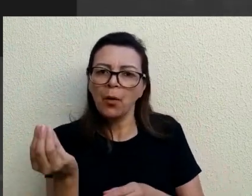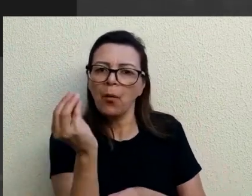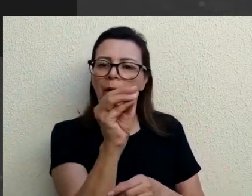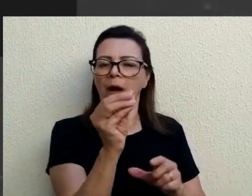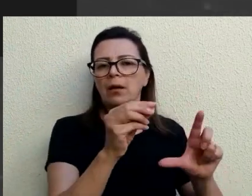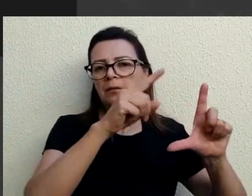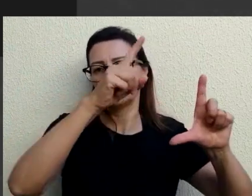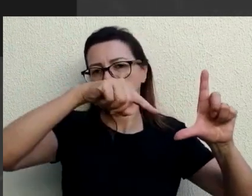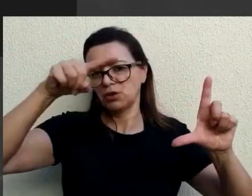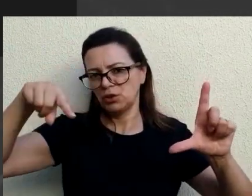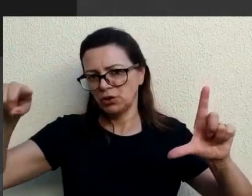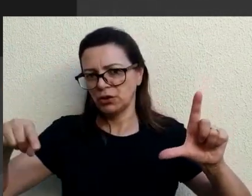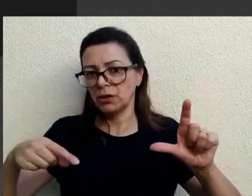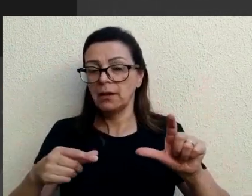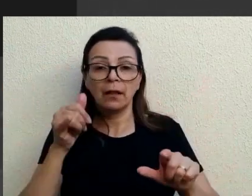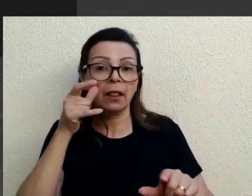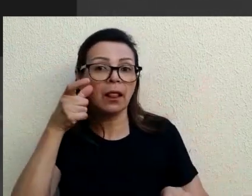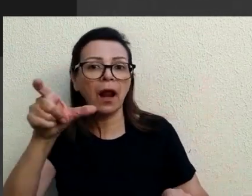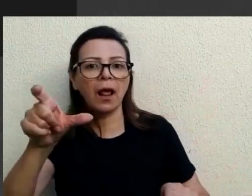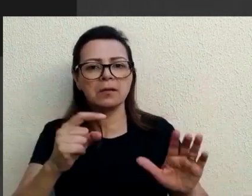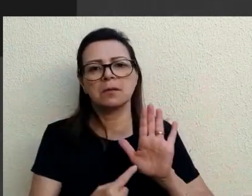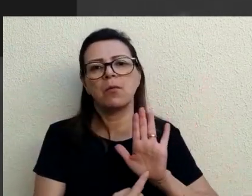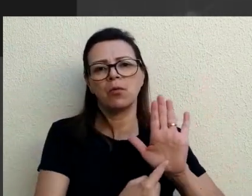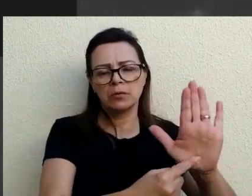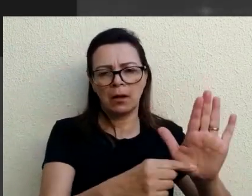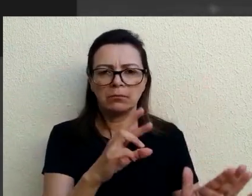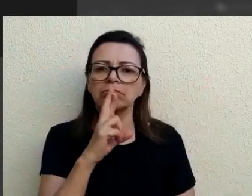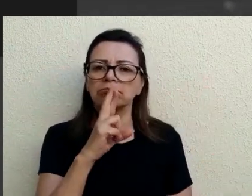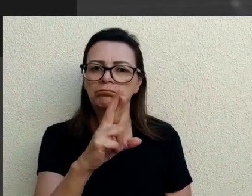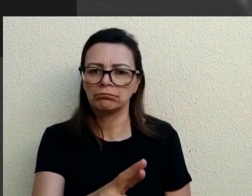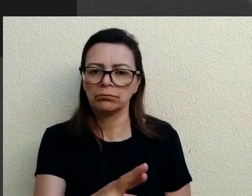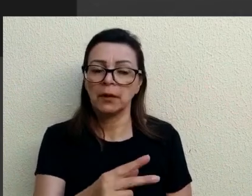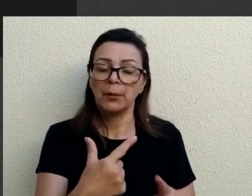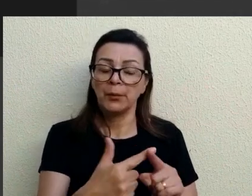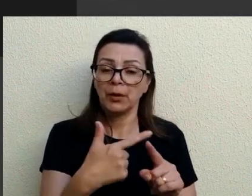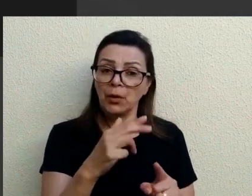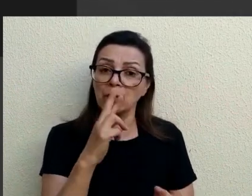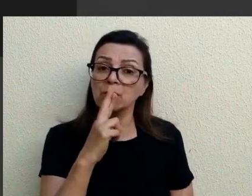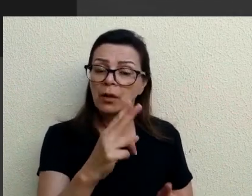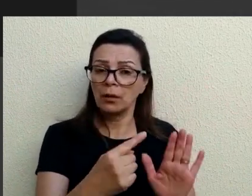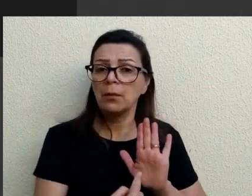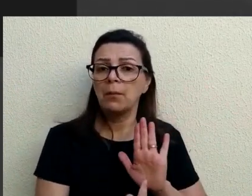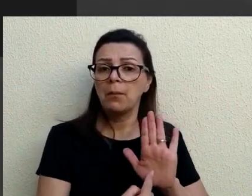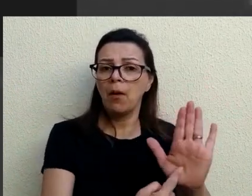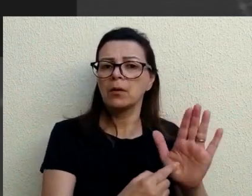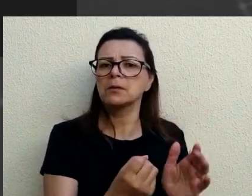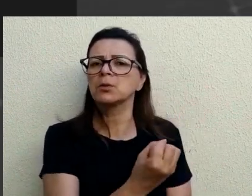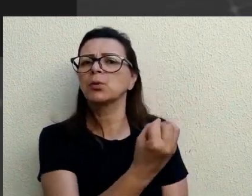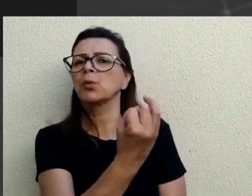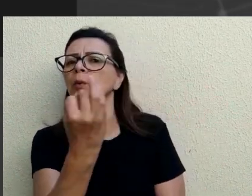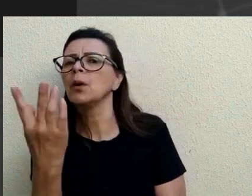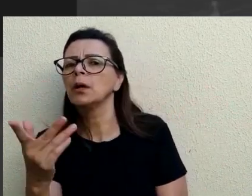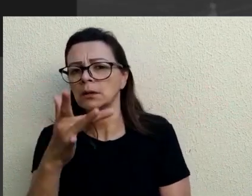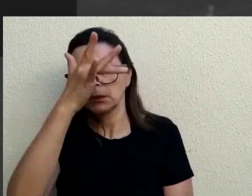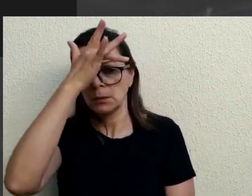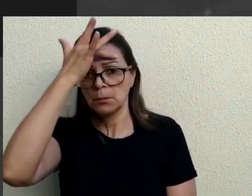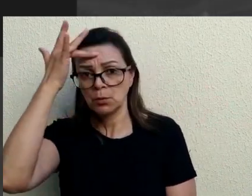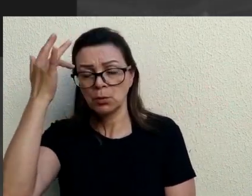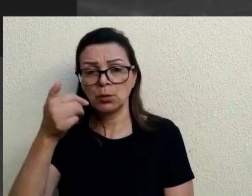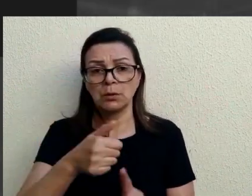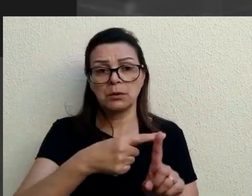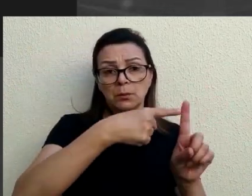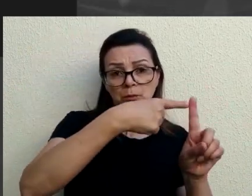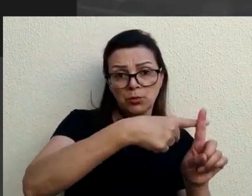poder entrar nas estatísticas. gente vê que ela tem interesse de mostrar esses resultados, porque os resultados eles mostram uma quantidade de